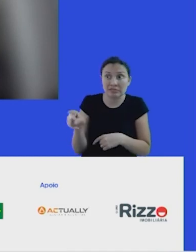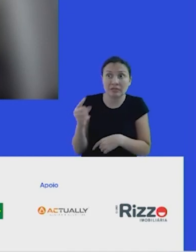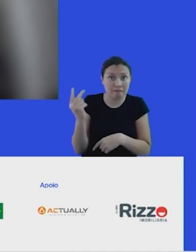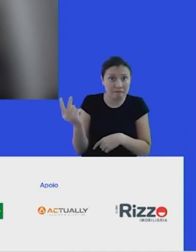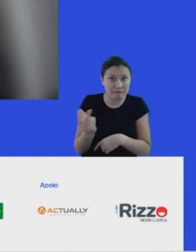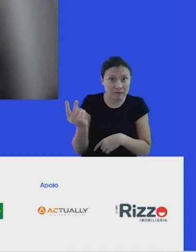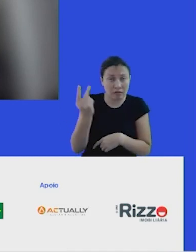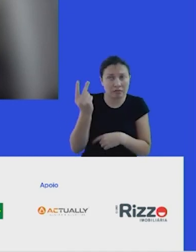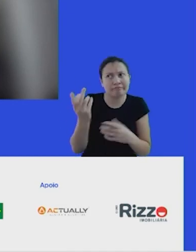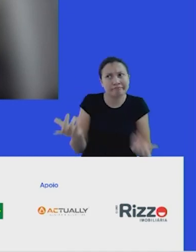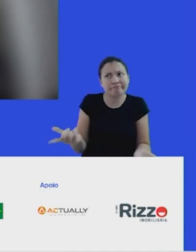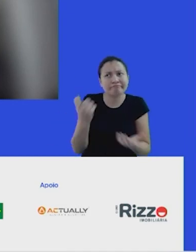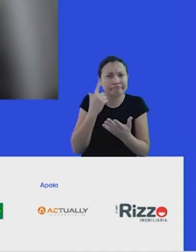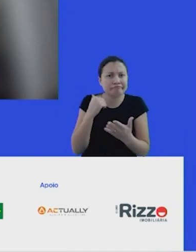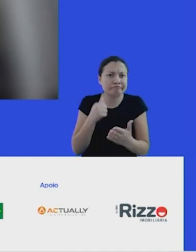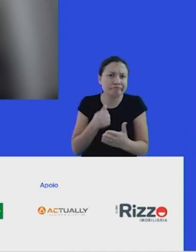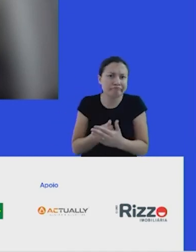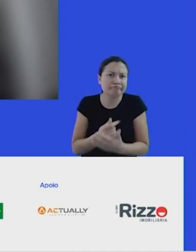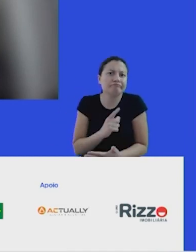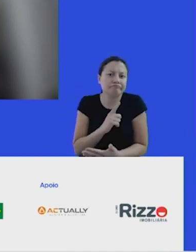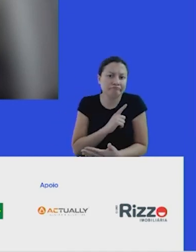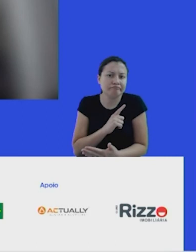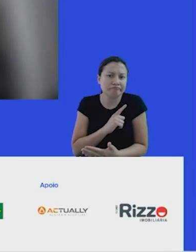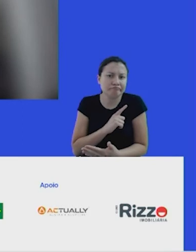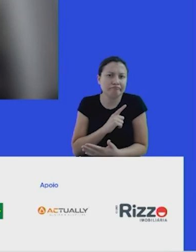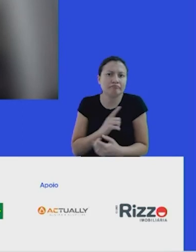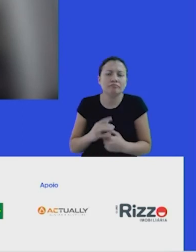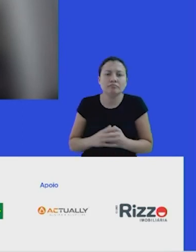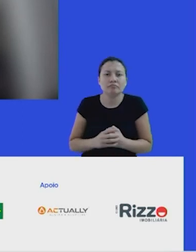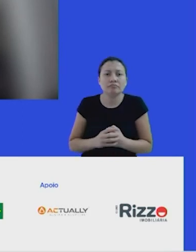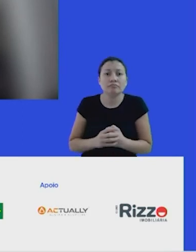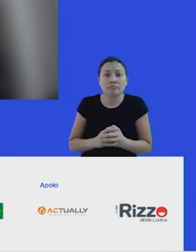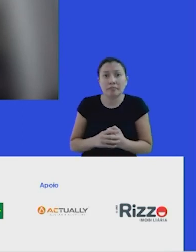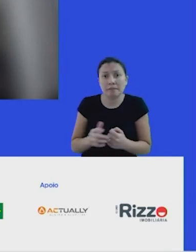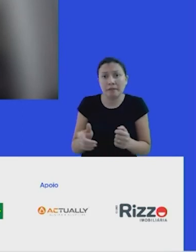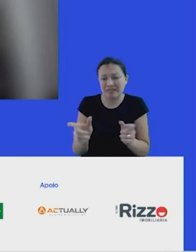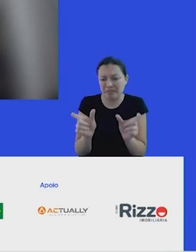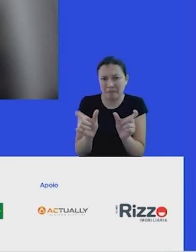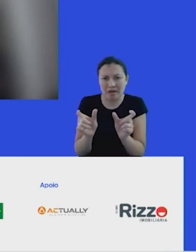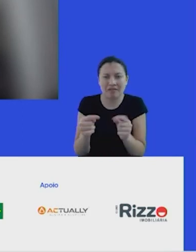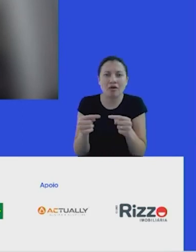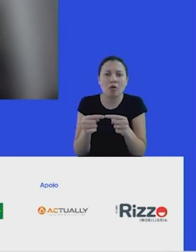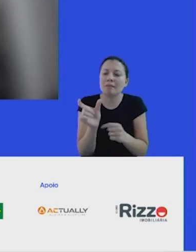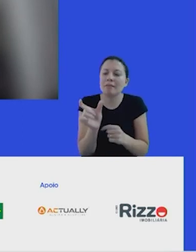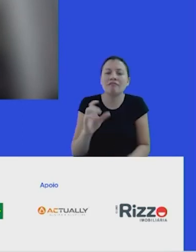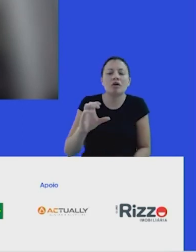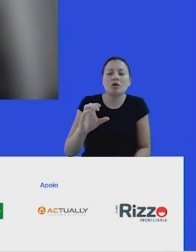norteia decisões. E isso tem uma grande palavra nessa história que chama-se coerência.